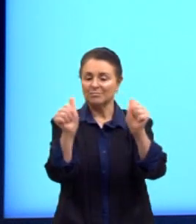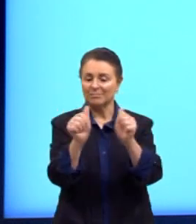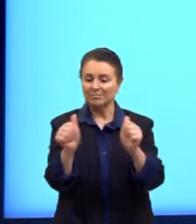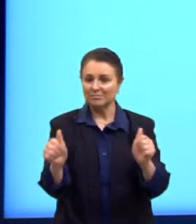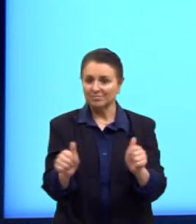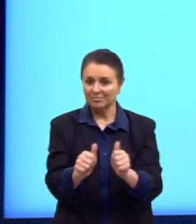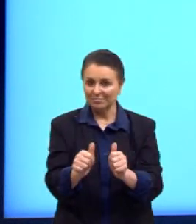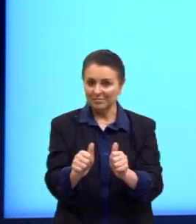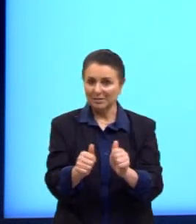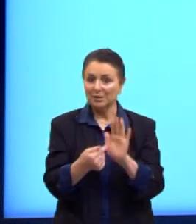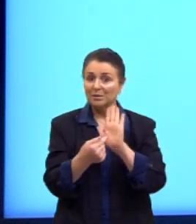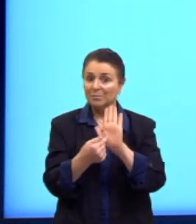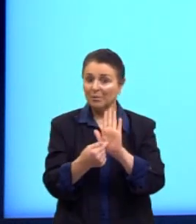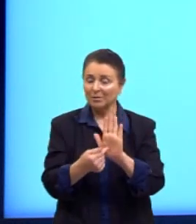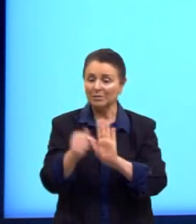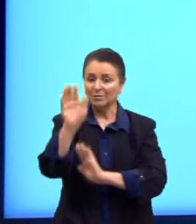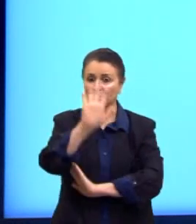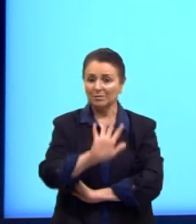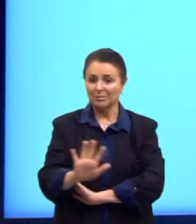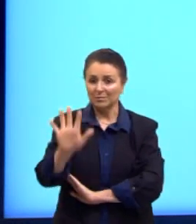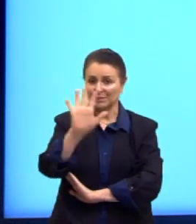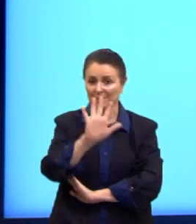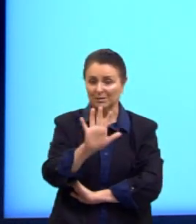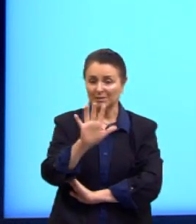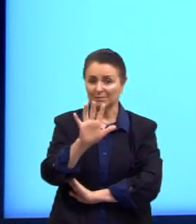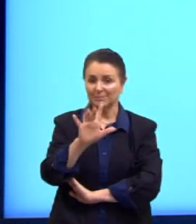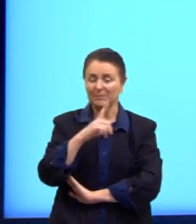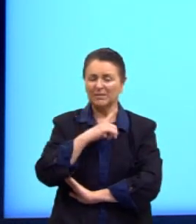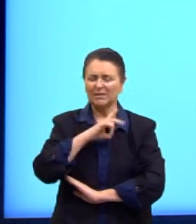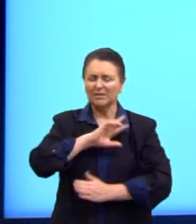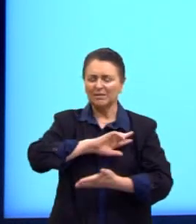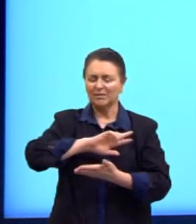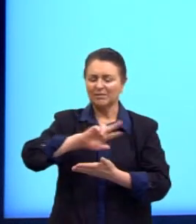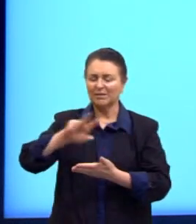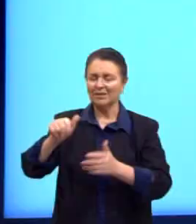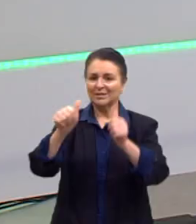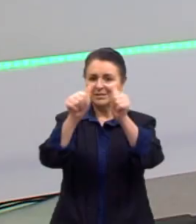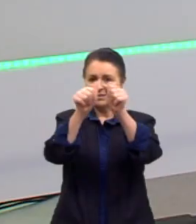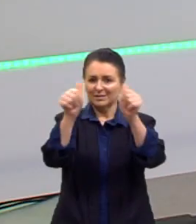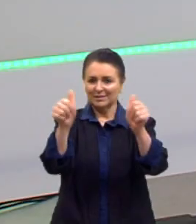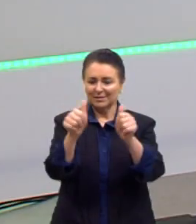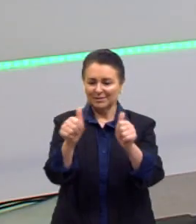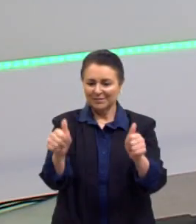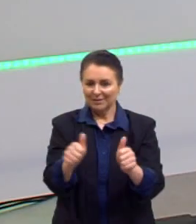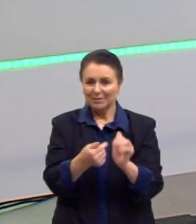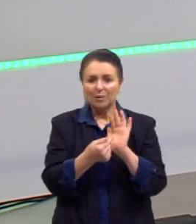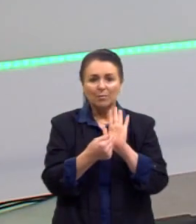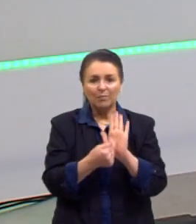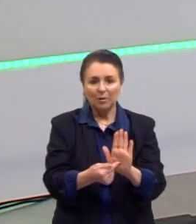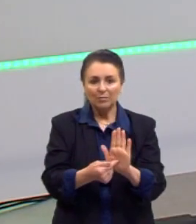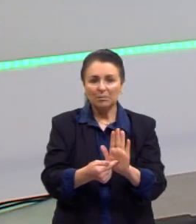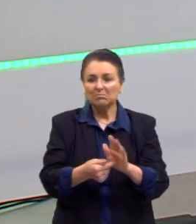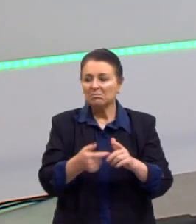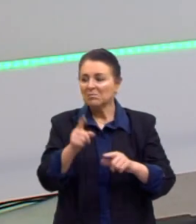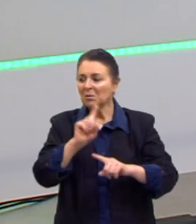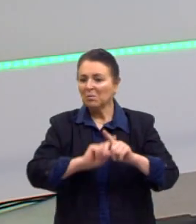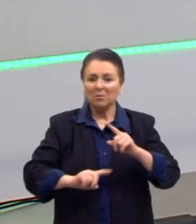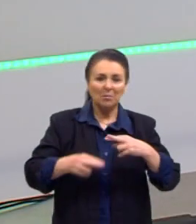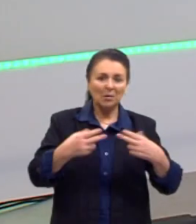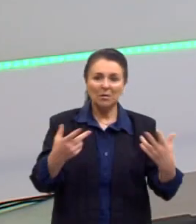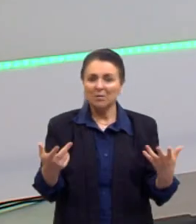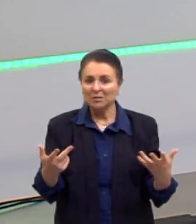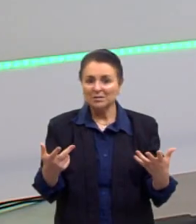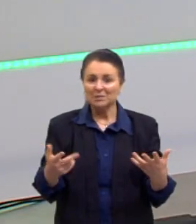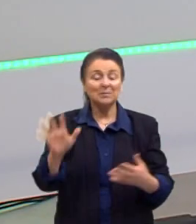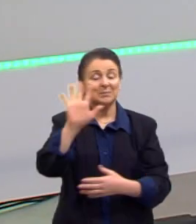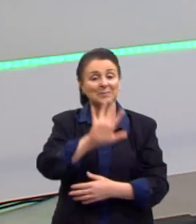uma cena. Então, gente tem ali várias imagens, e essas imagens montam aí a cena. Então,